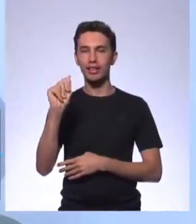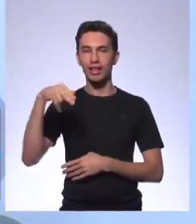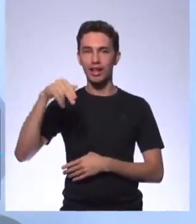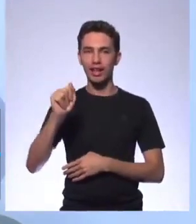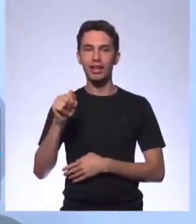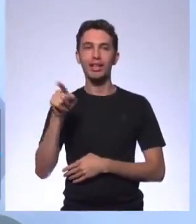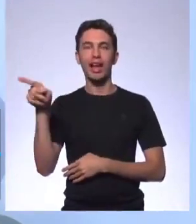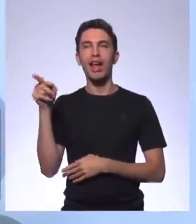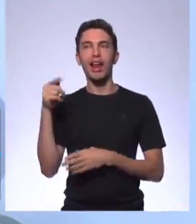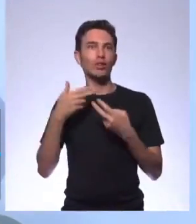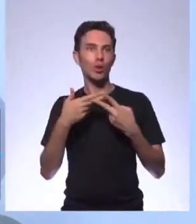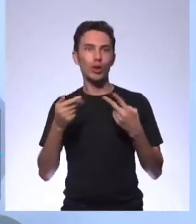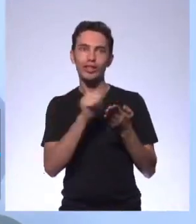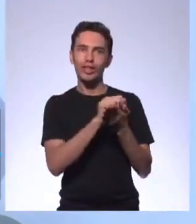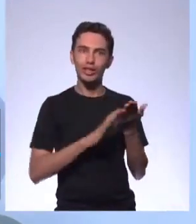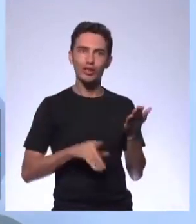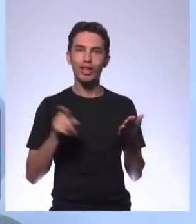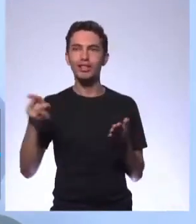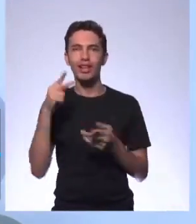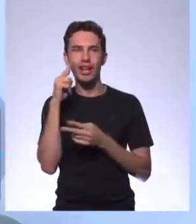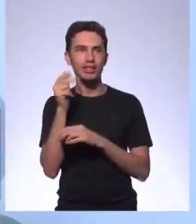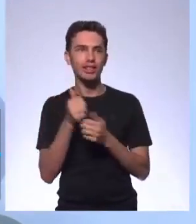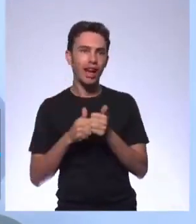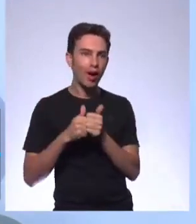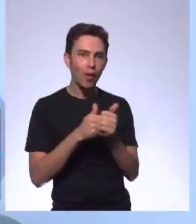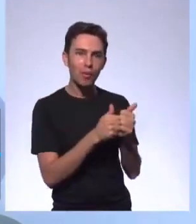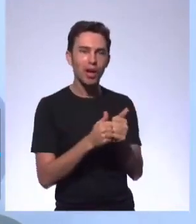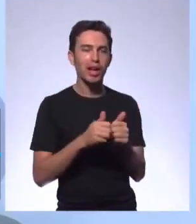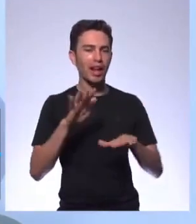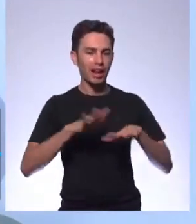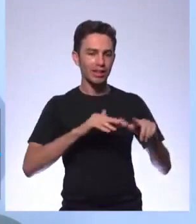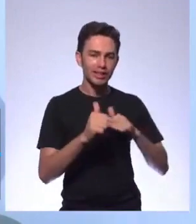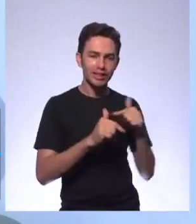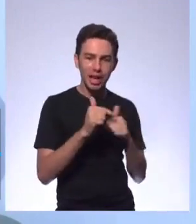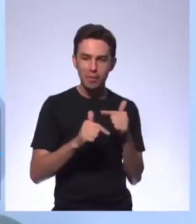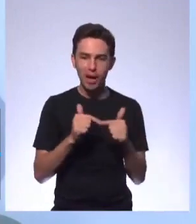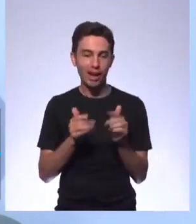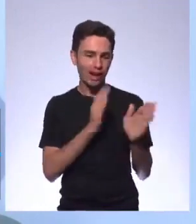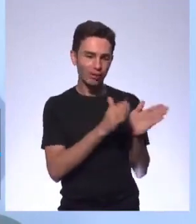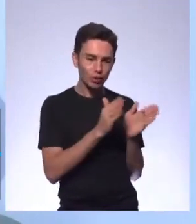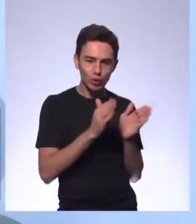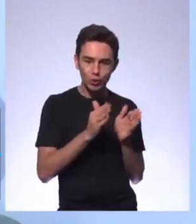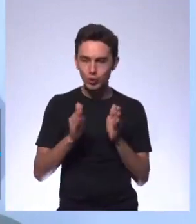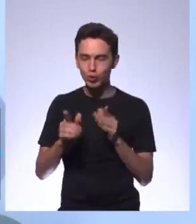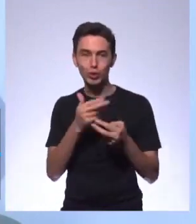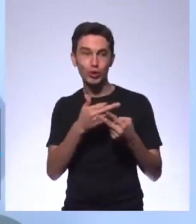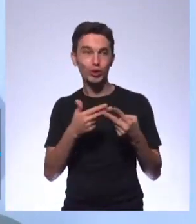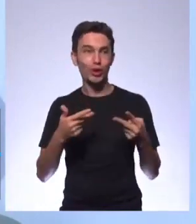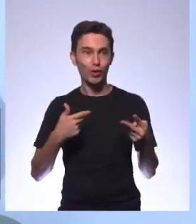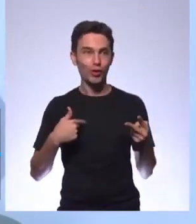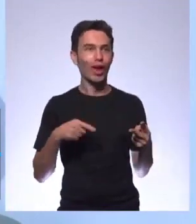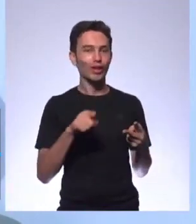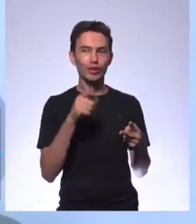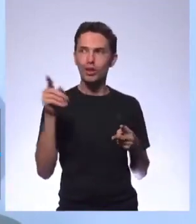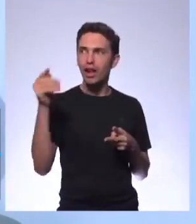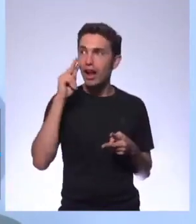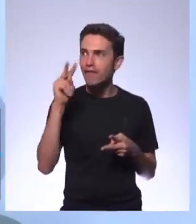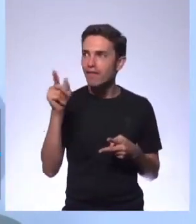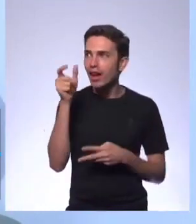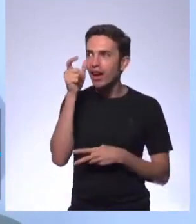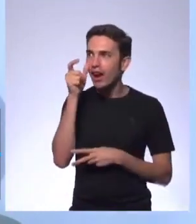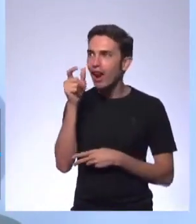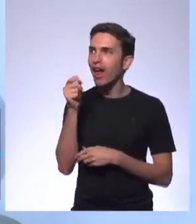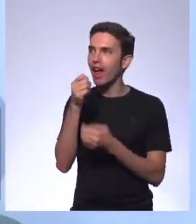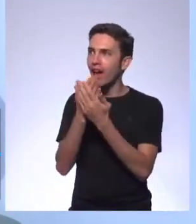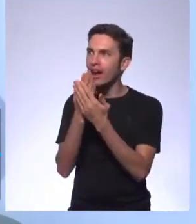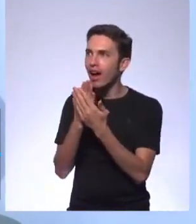sempre ela está mandando, ela trabalha, às vezes ela monta várias sequências, contando com aquilo que a gente traz aqui na aula.